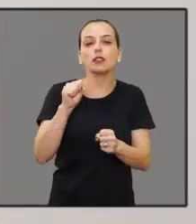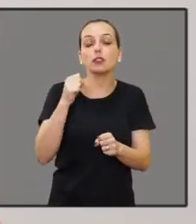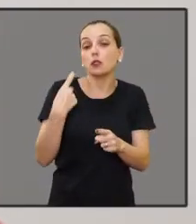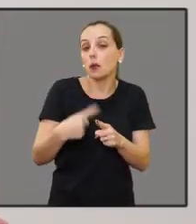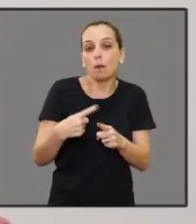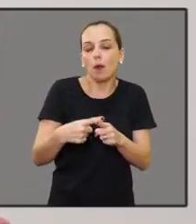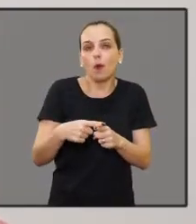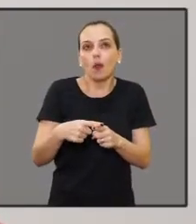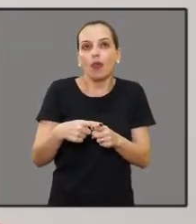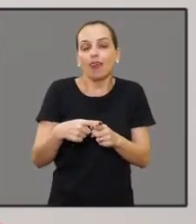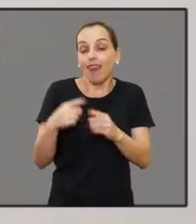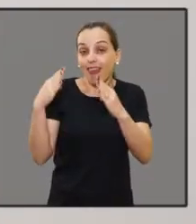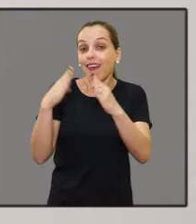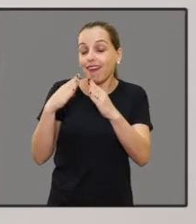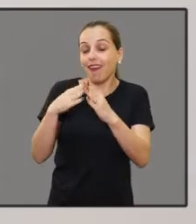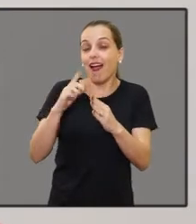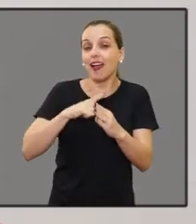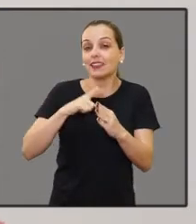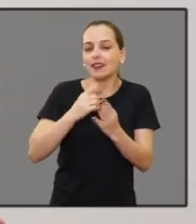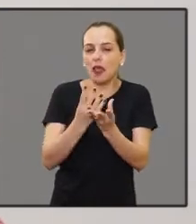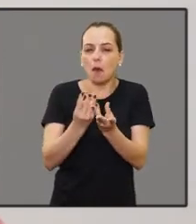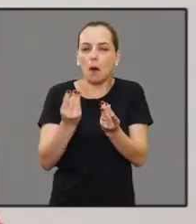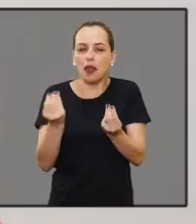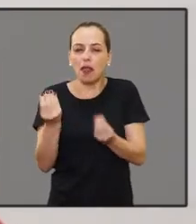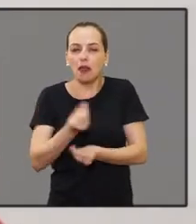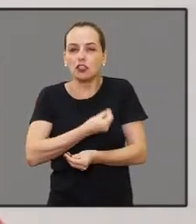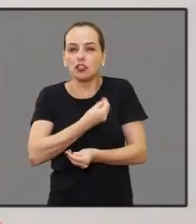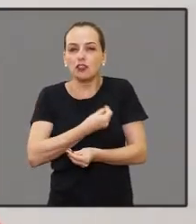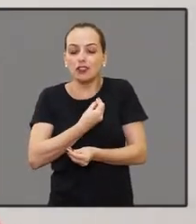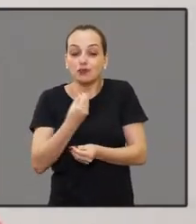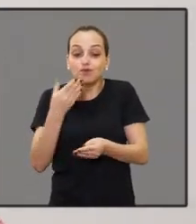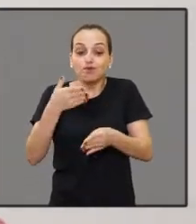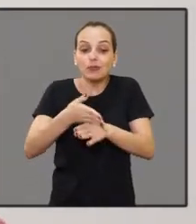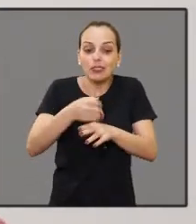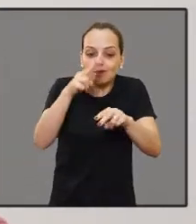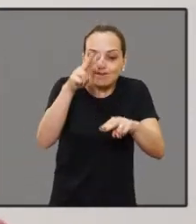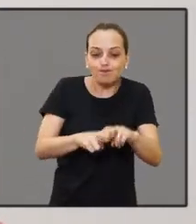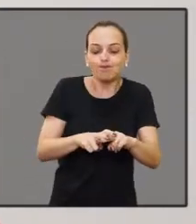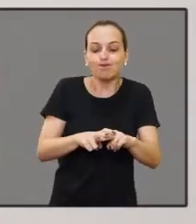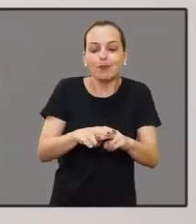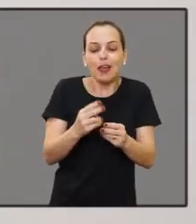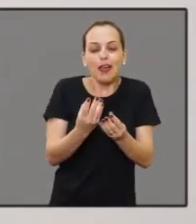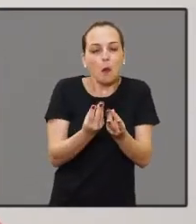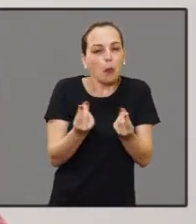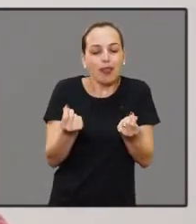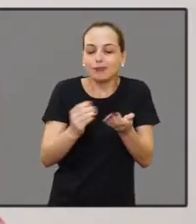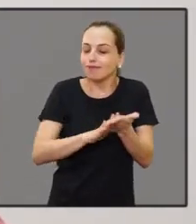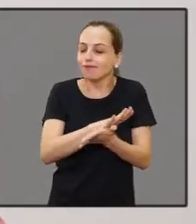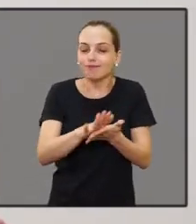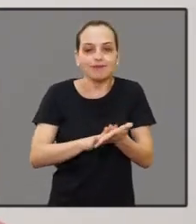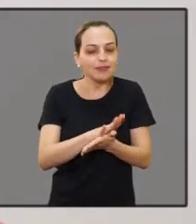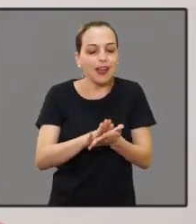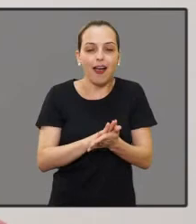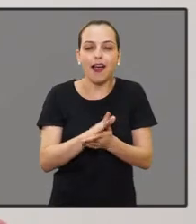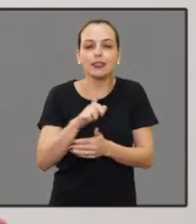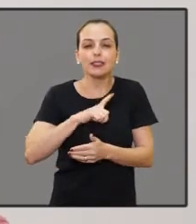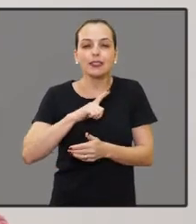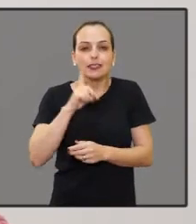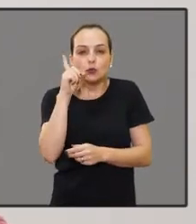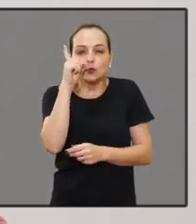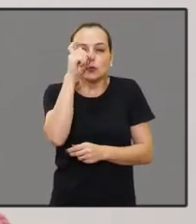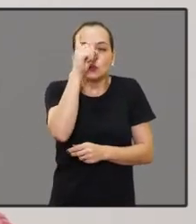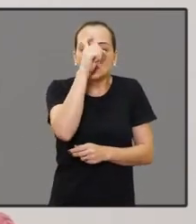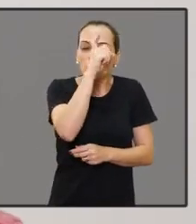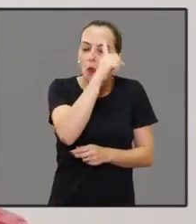você tem toda a comodidade da sua casa. De repente você vai para um lugar desse e você não tem comodidade nenhuma, você passa por